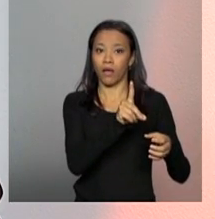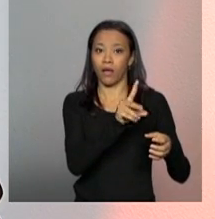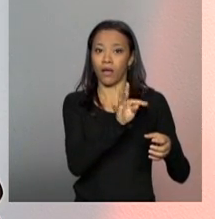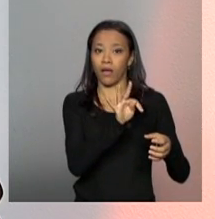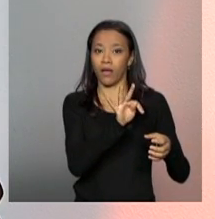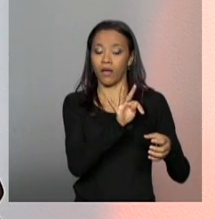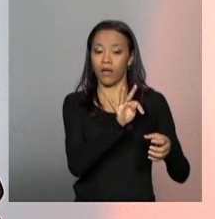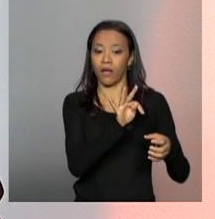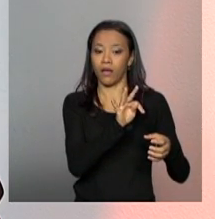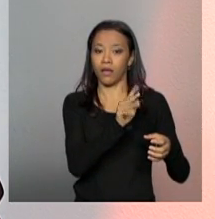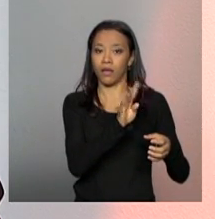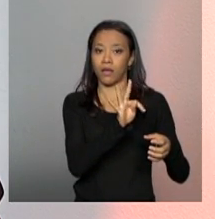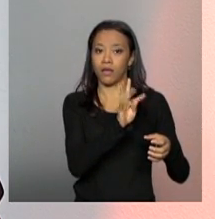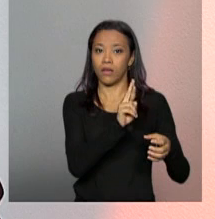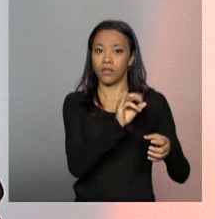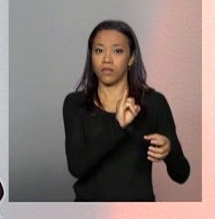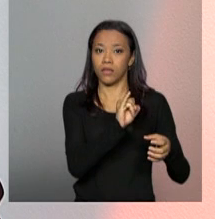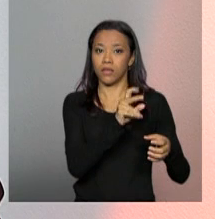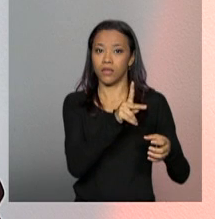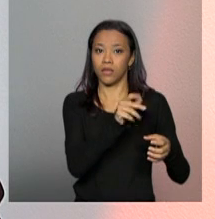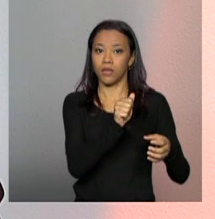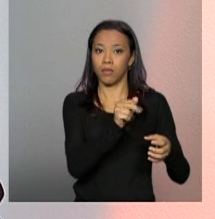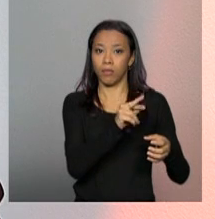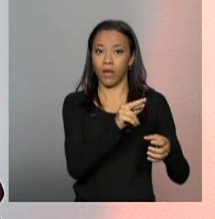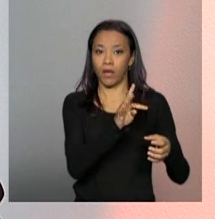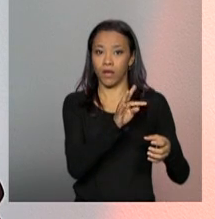perdão, C-I-B, e a CIT,